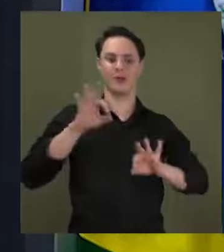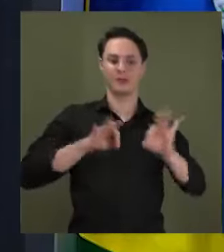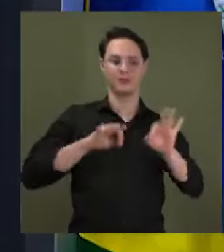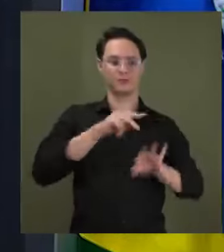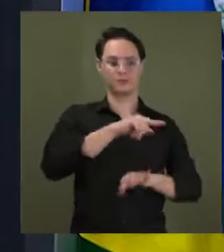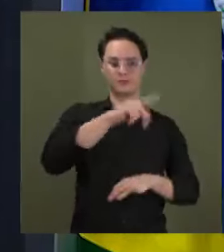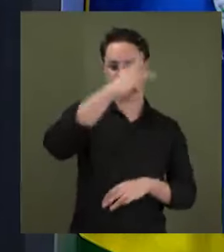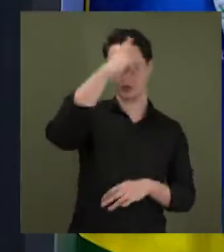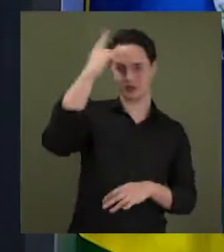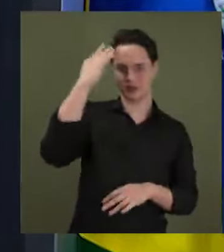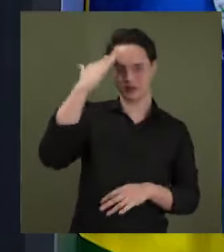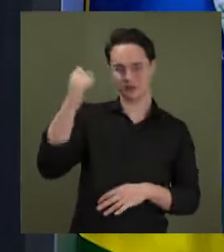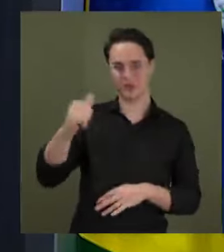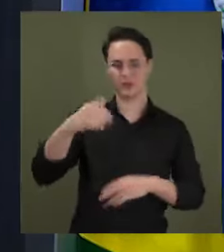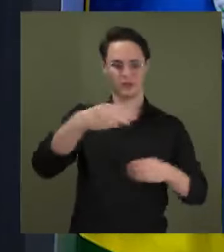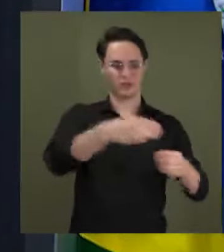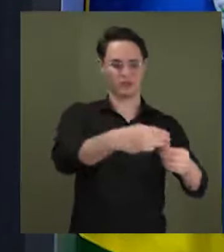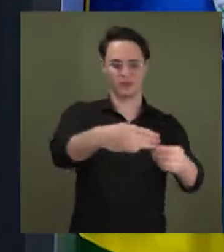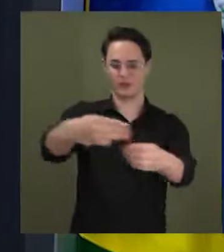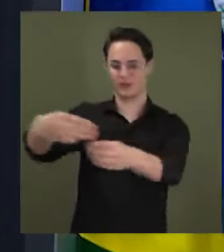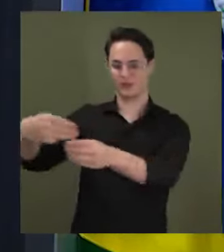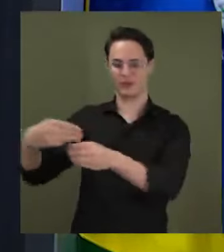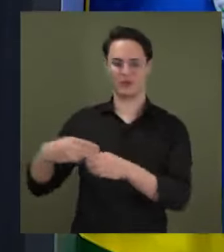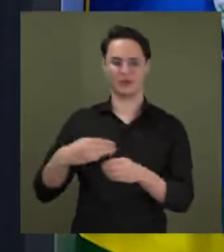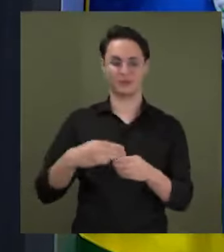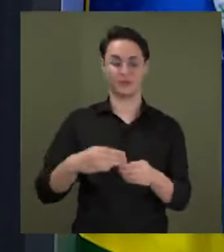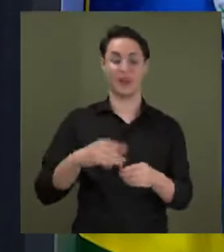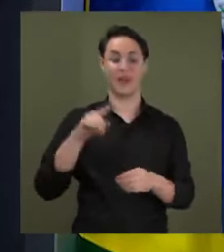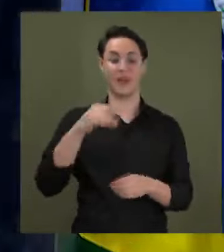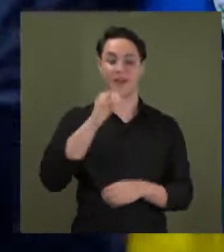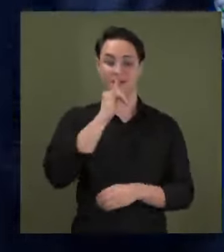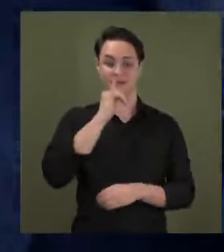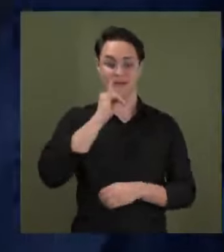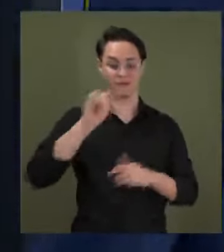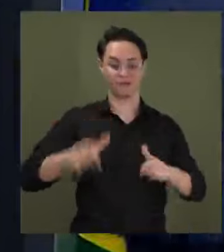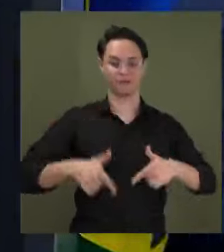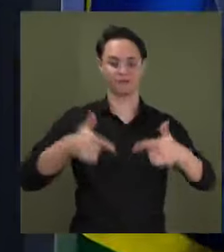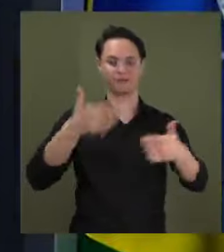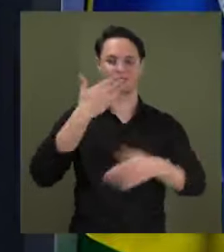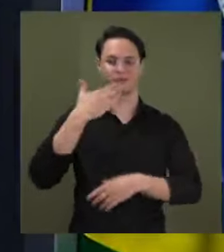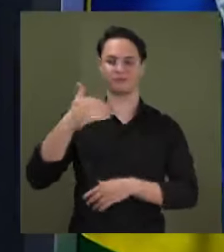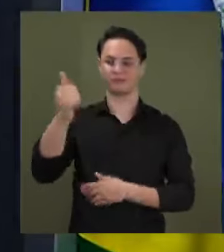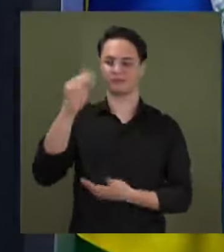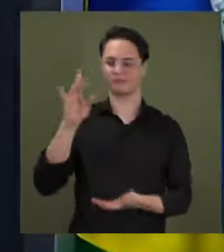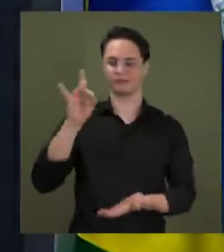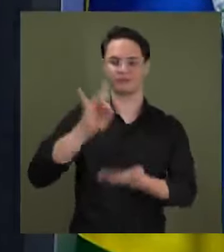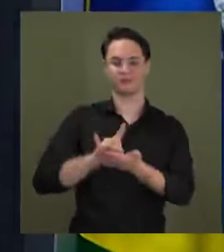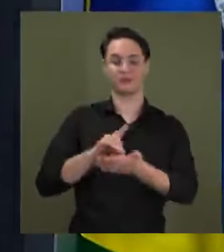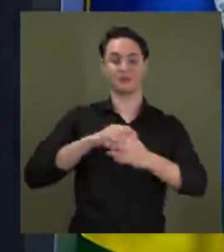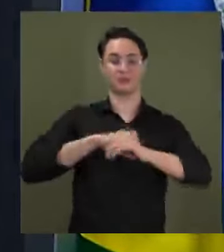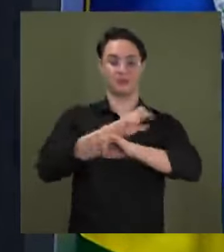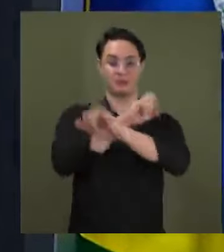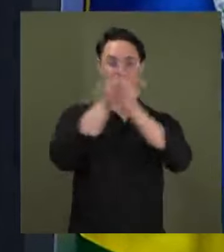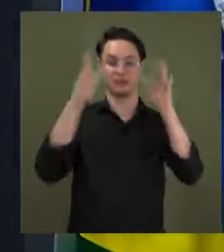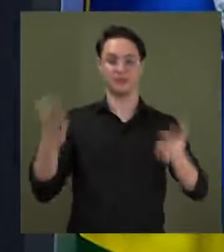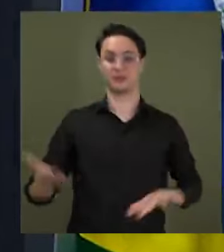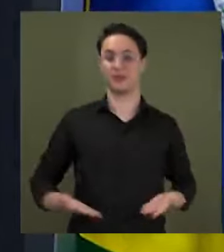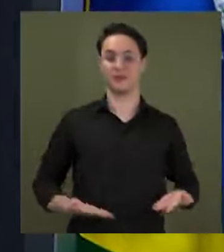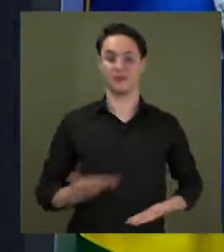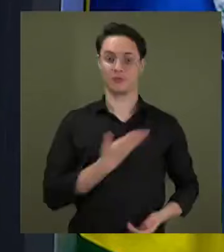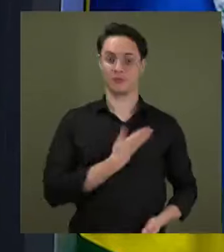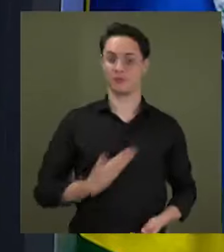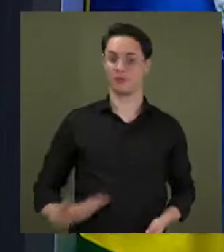diferentes municípios brasileiros. É um exemplo de ação que busca melhorar a eficiência e transparência do serviço público,